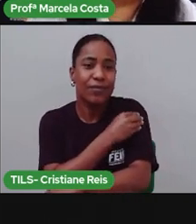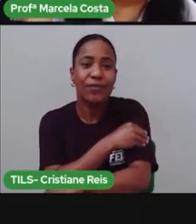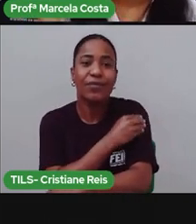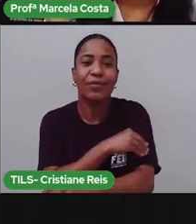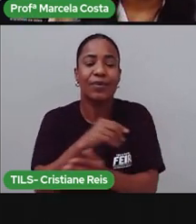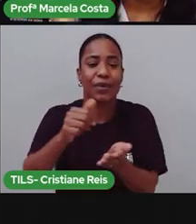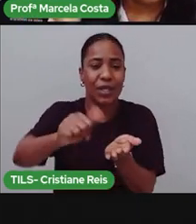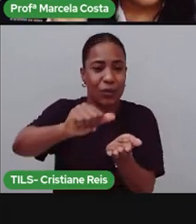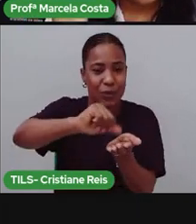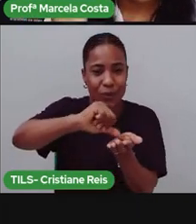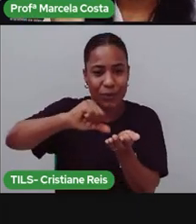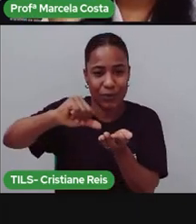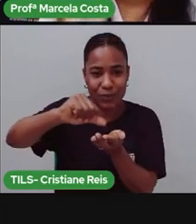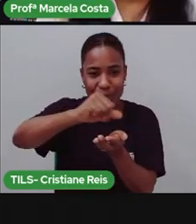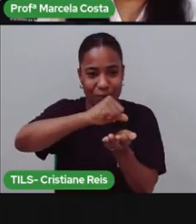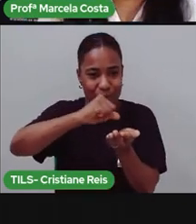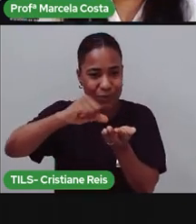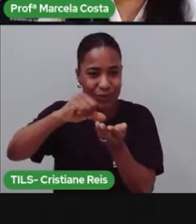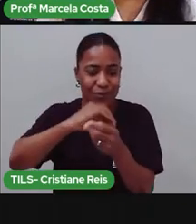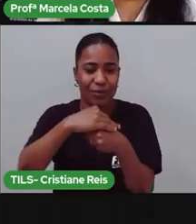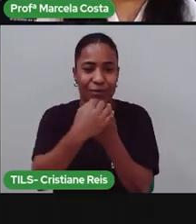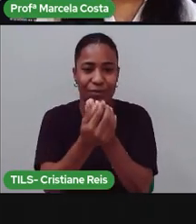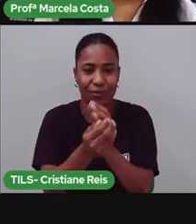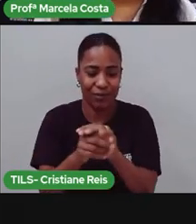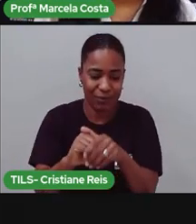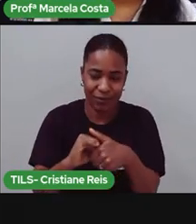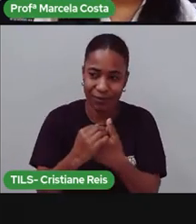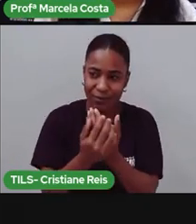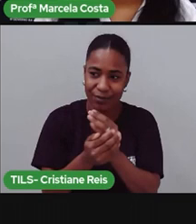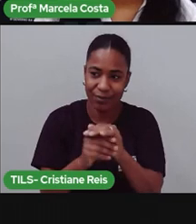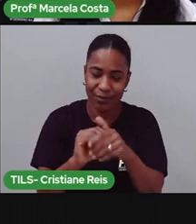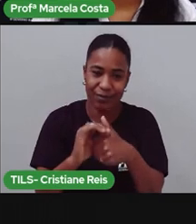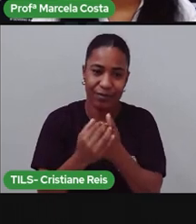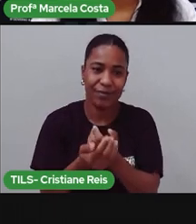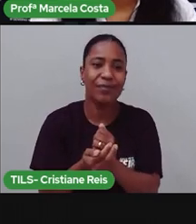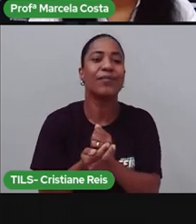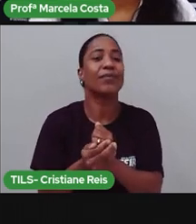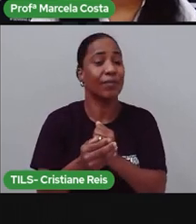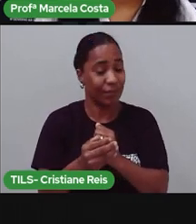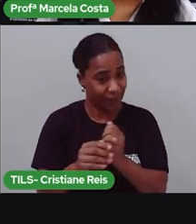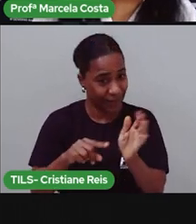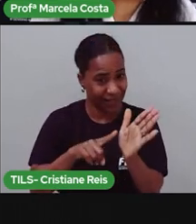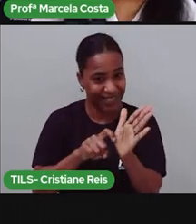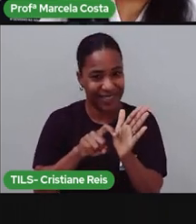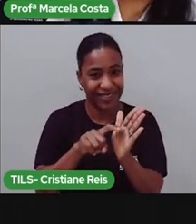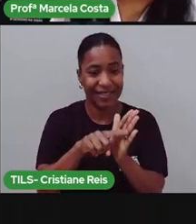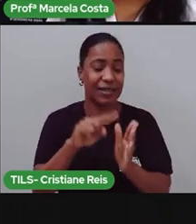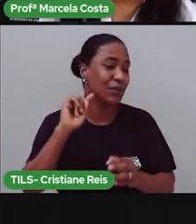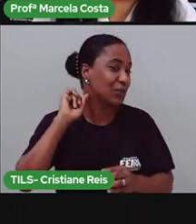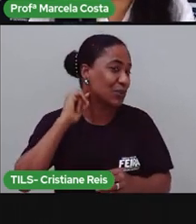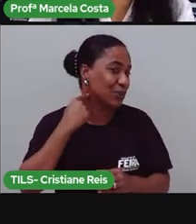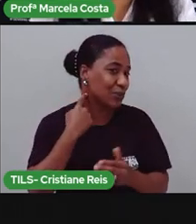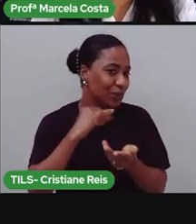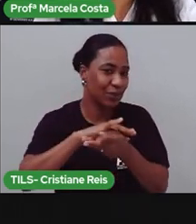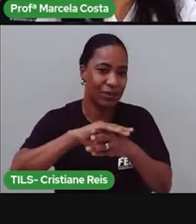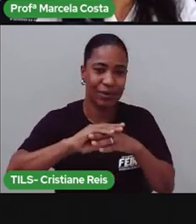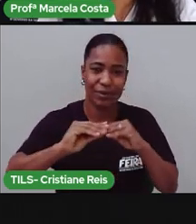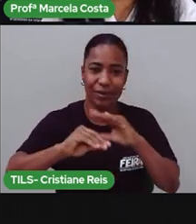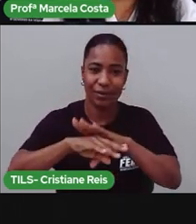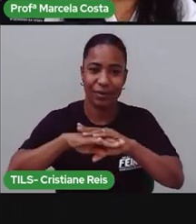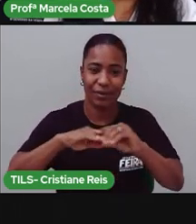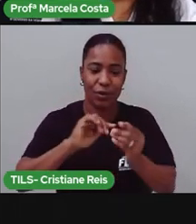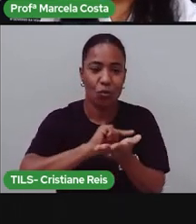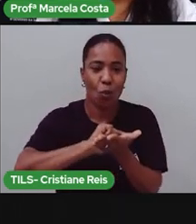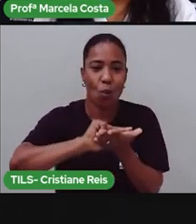álcool gel. Que também ajuda a eliminar as sujeiras, as bactérias das nossas